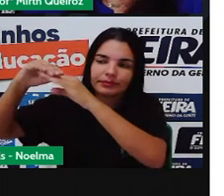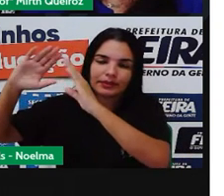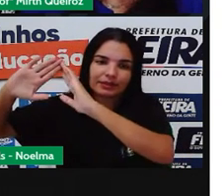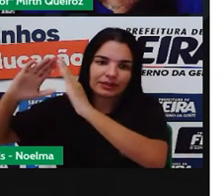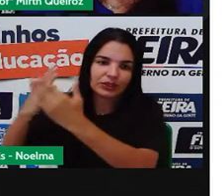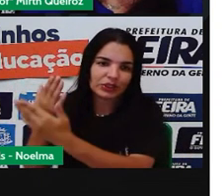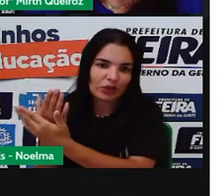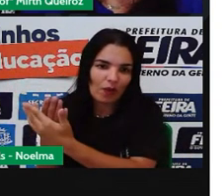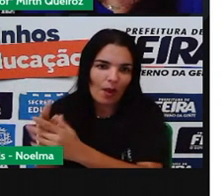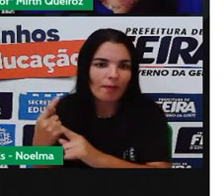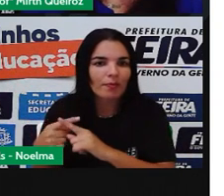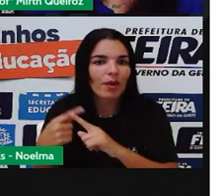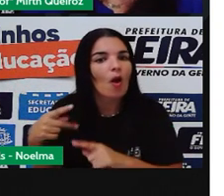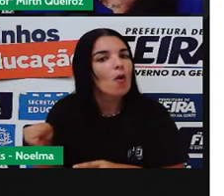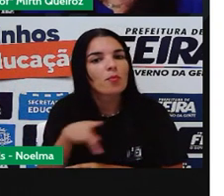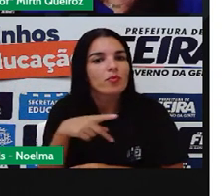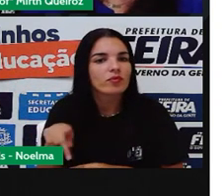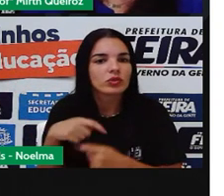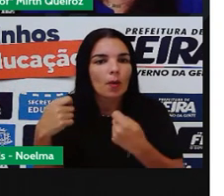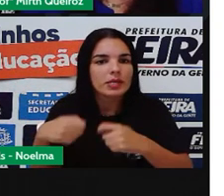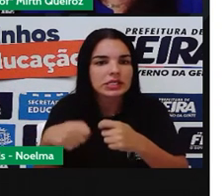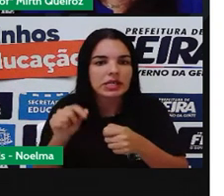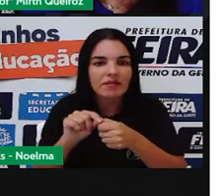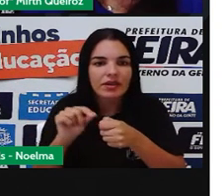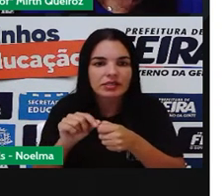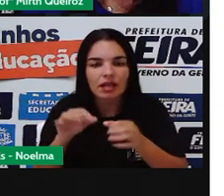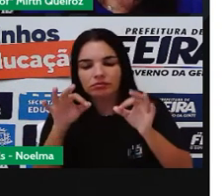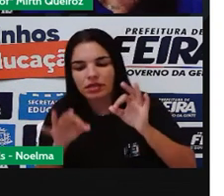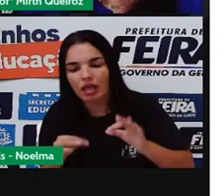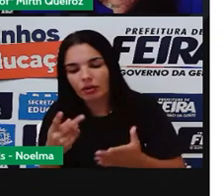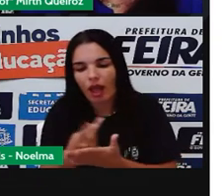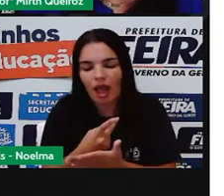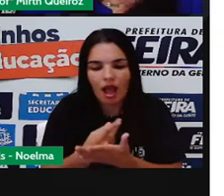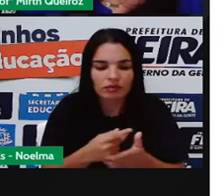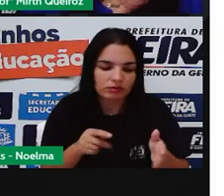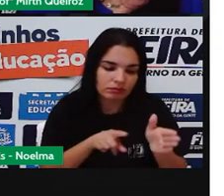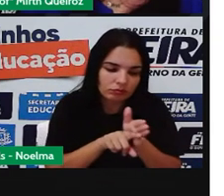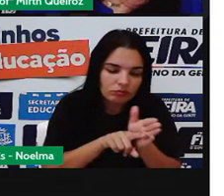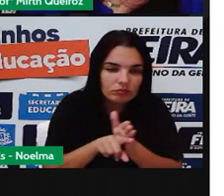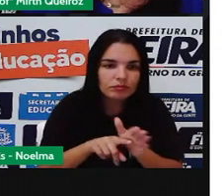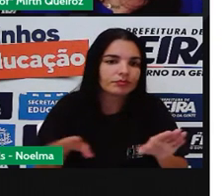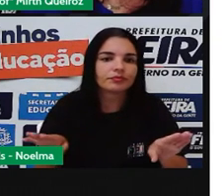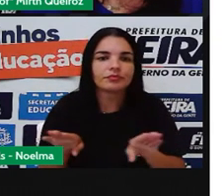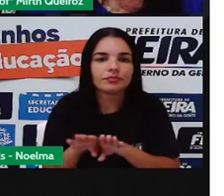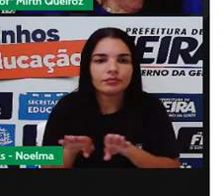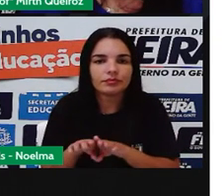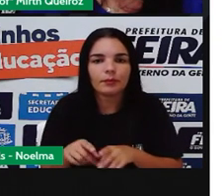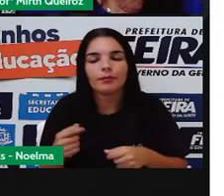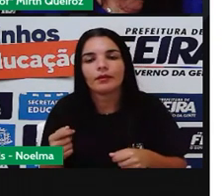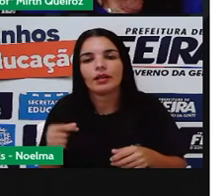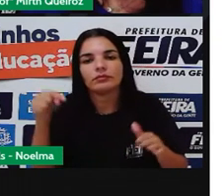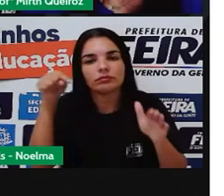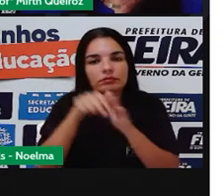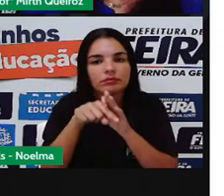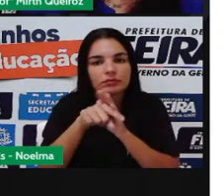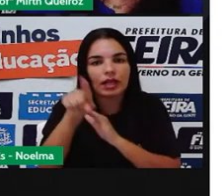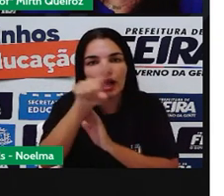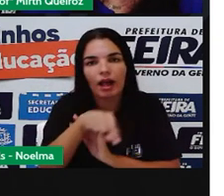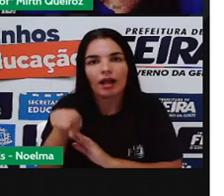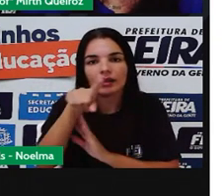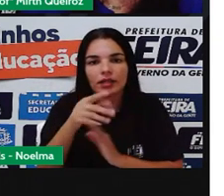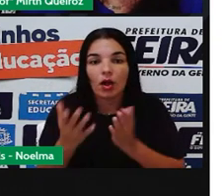vocês Para que seus professores Possam fazer as correções E assim também Avaliá-los Certo?